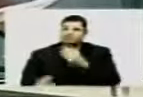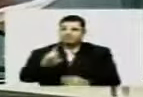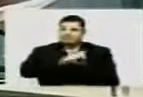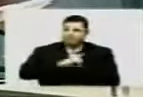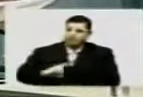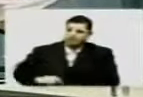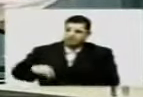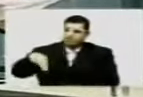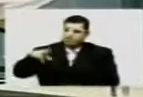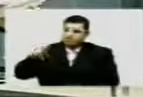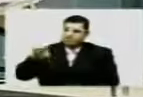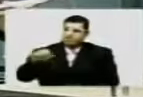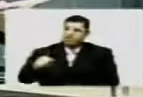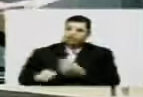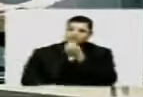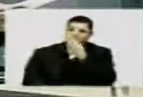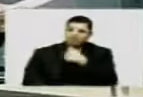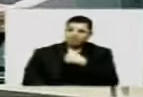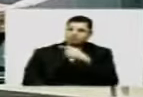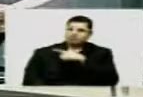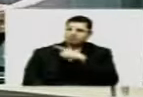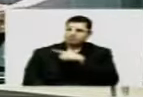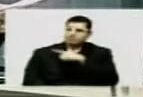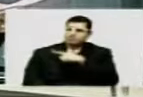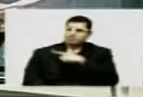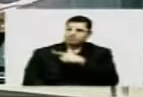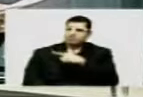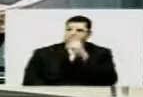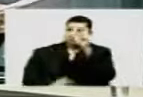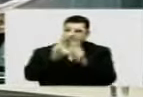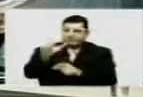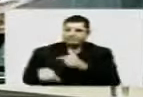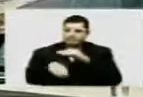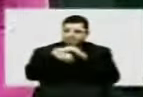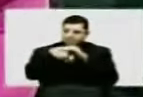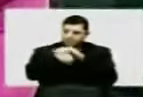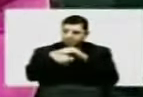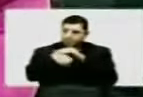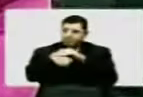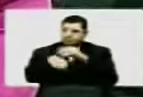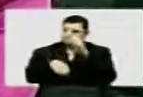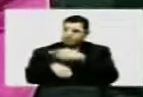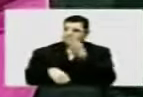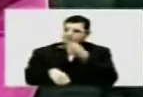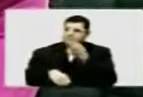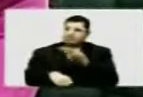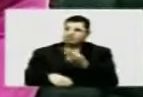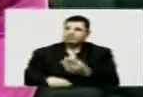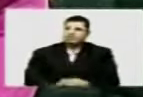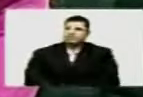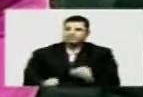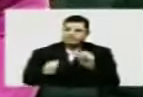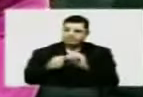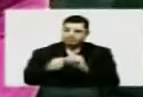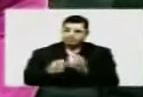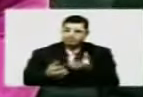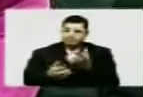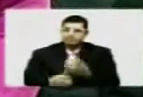Deputado Marcelo Ramos, é o tipo de discurso que V. Exª faz